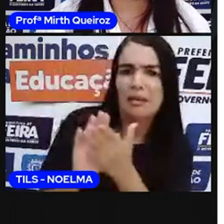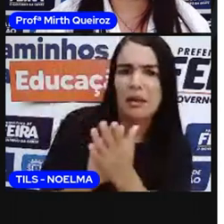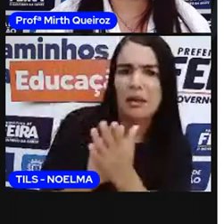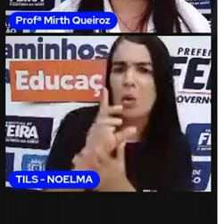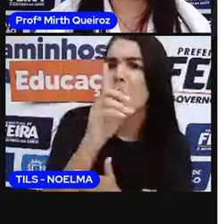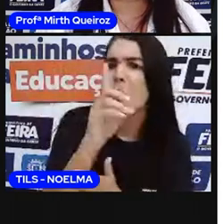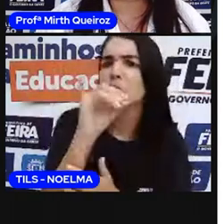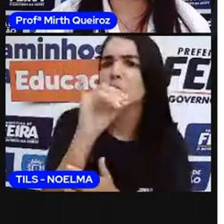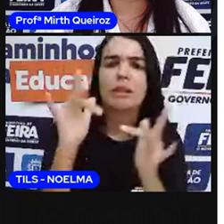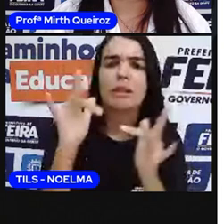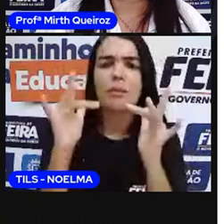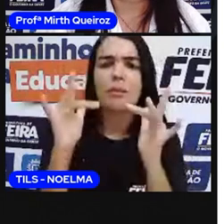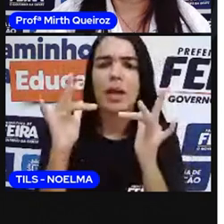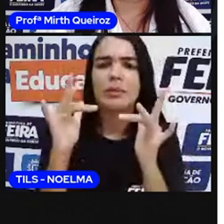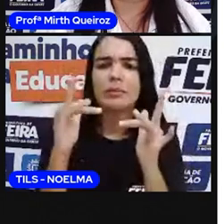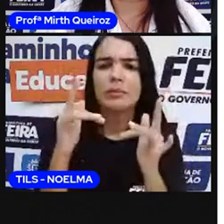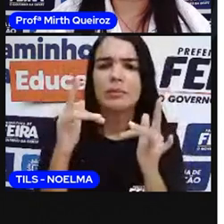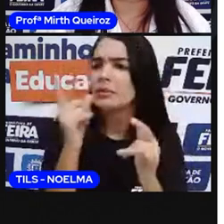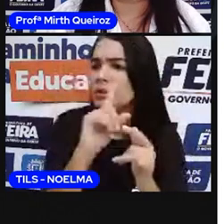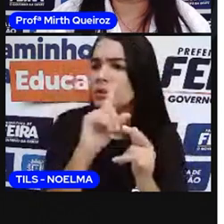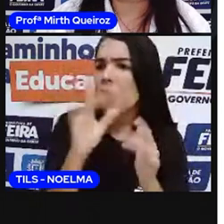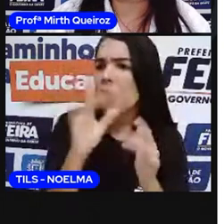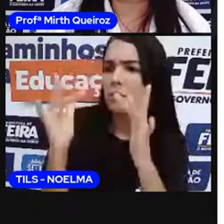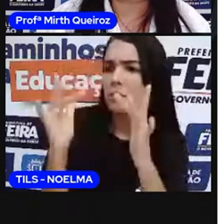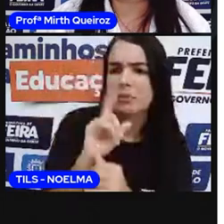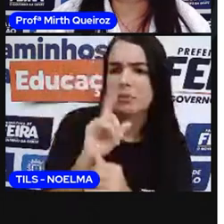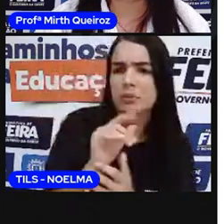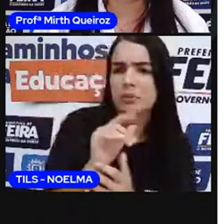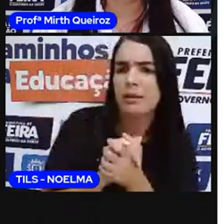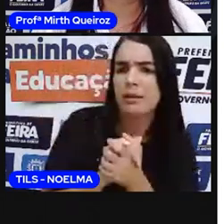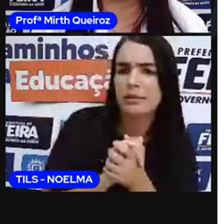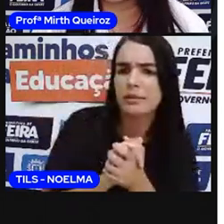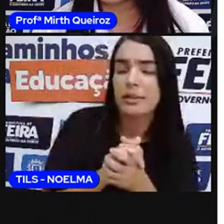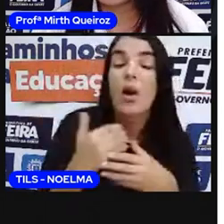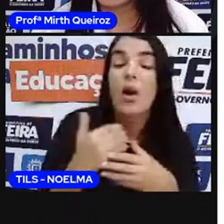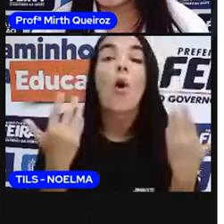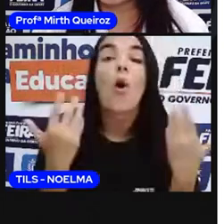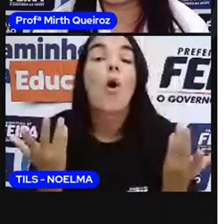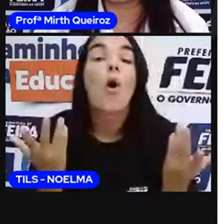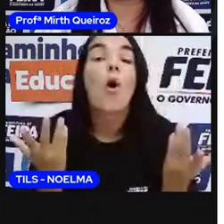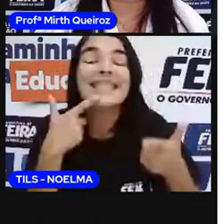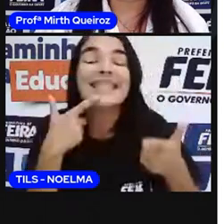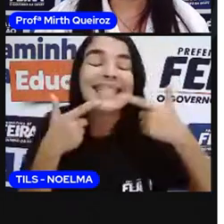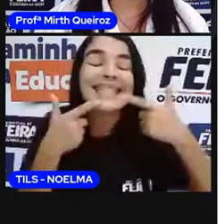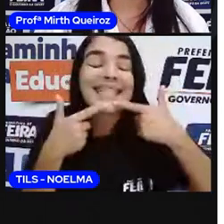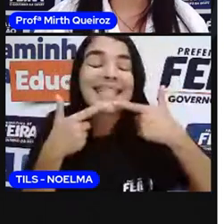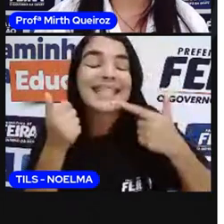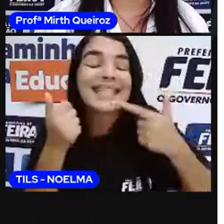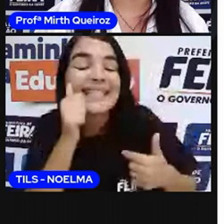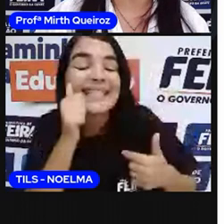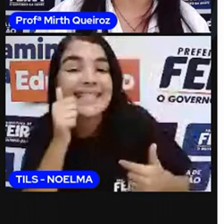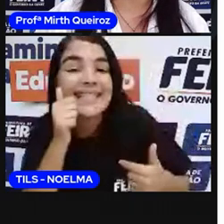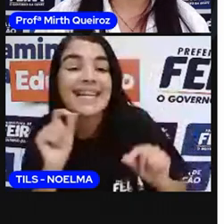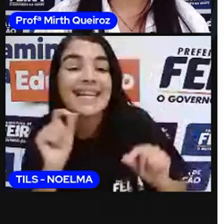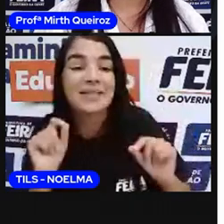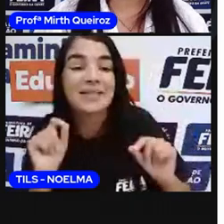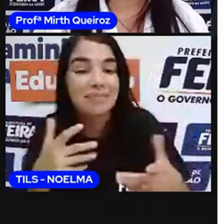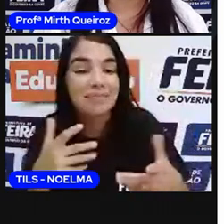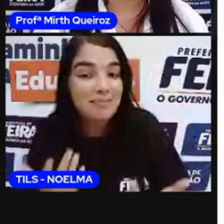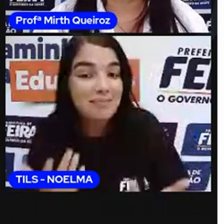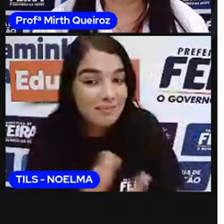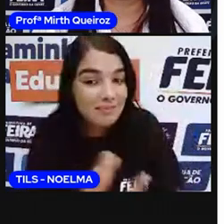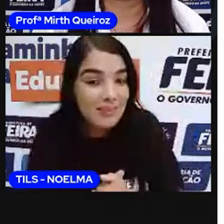O dia dos namorados e não dos namorados. Onde é que está o o ou na tirinha? Está na palavra